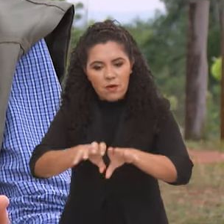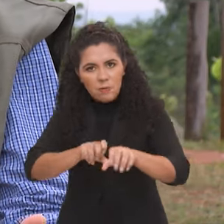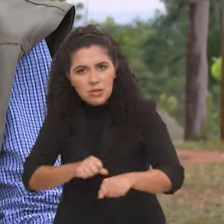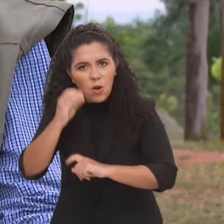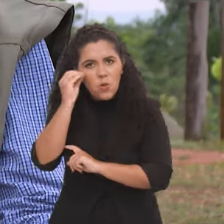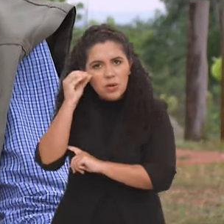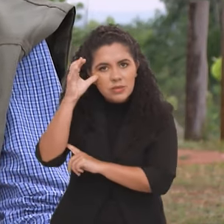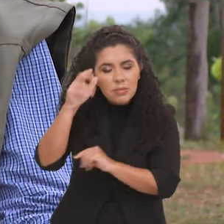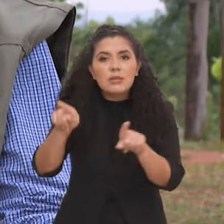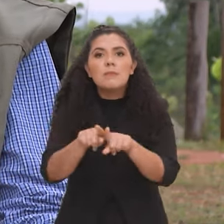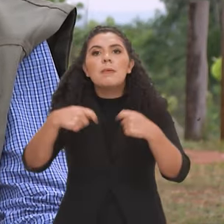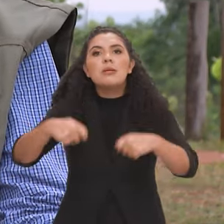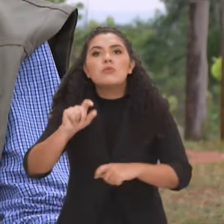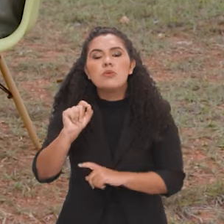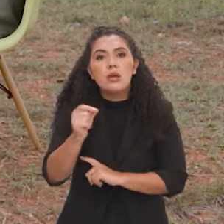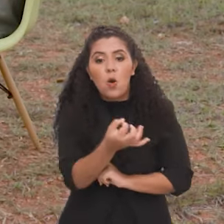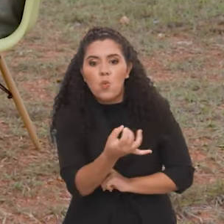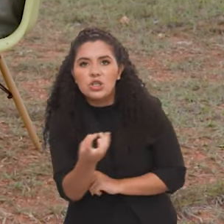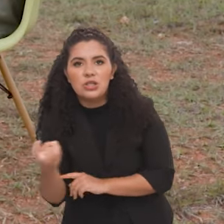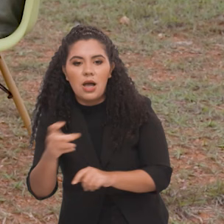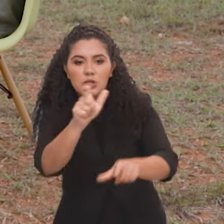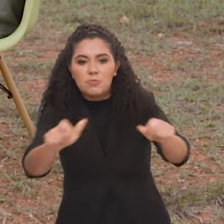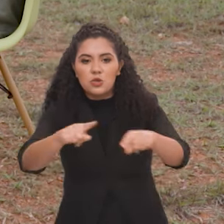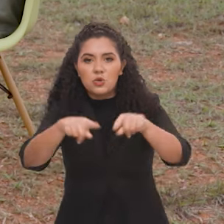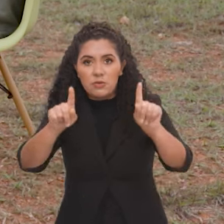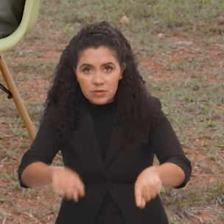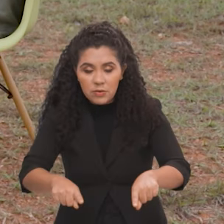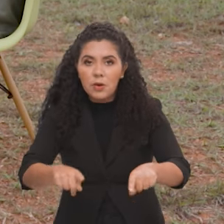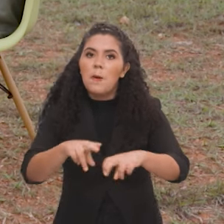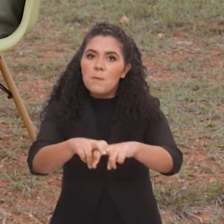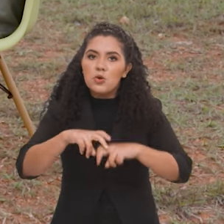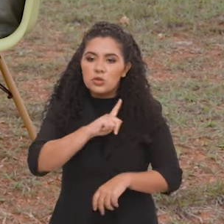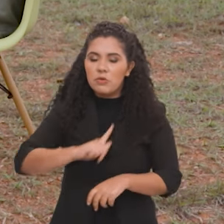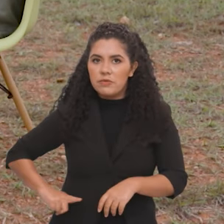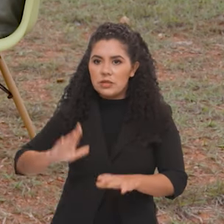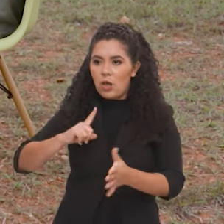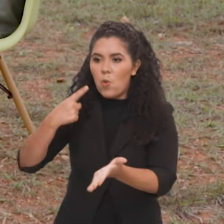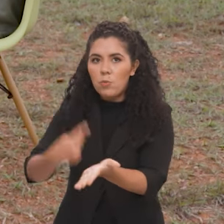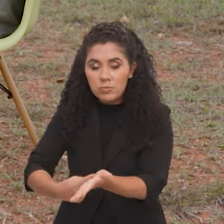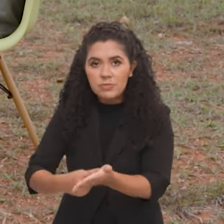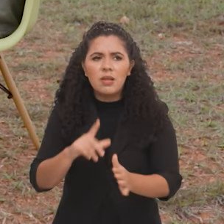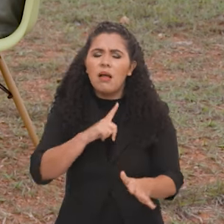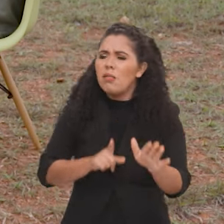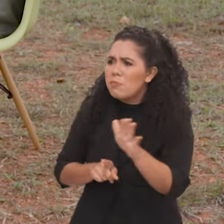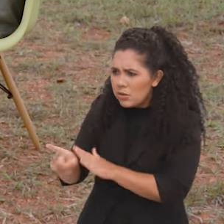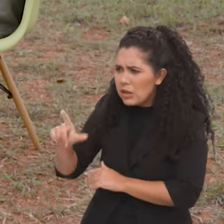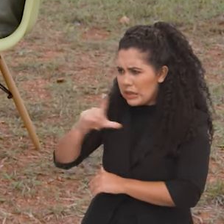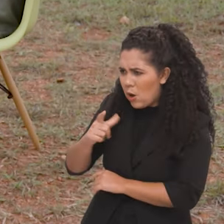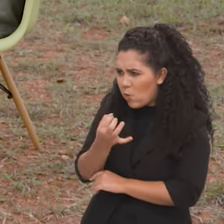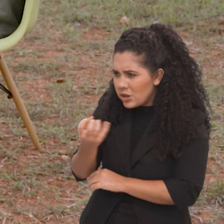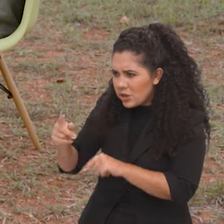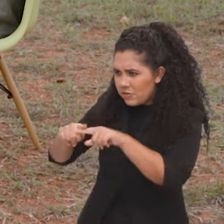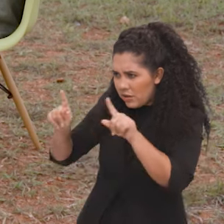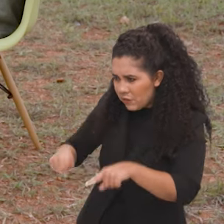precisamos de um número de servidores, para isso, o governo já se compromete. perguntar, tem número de servidores suficiente? Tem